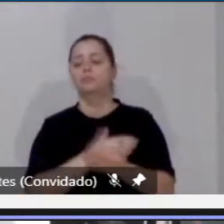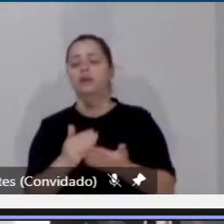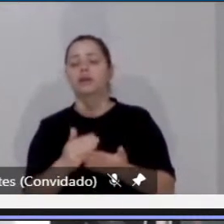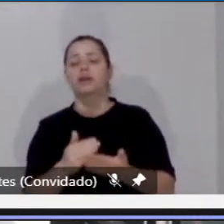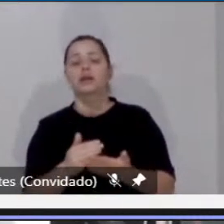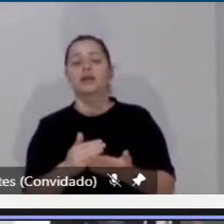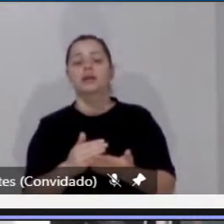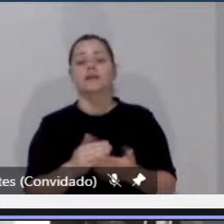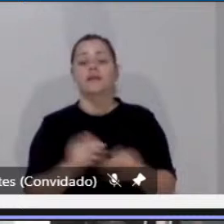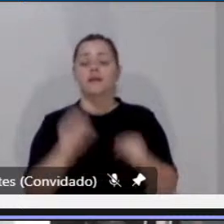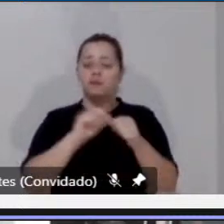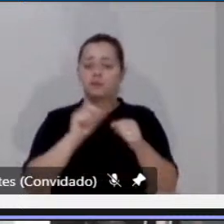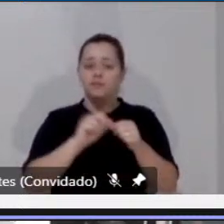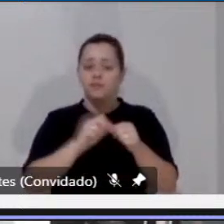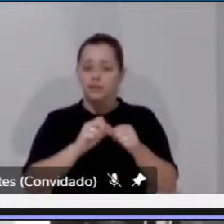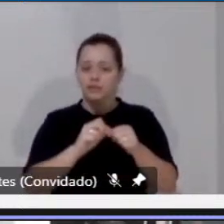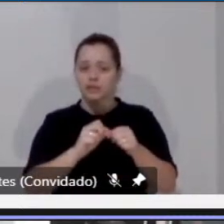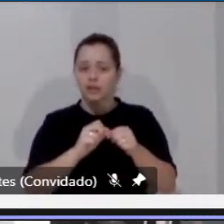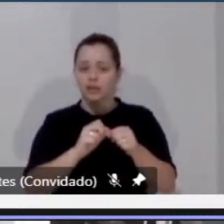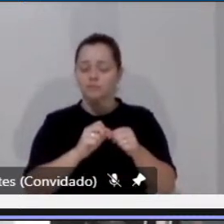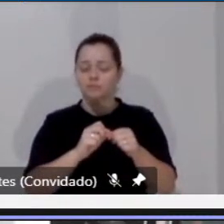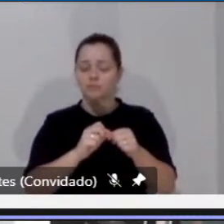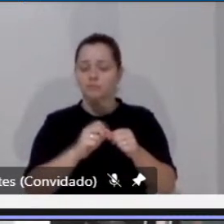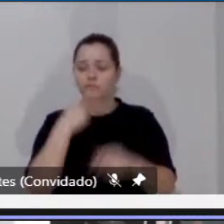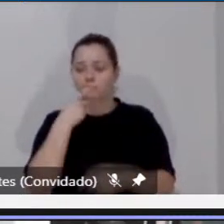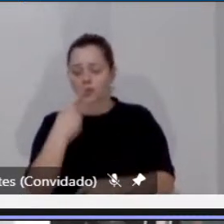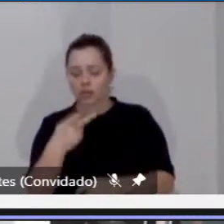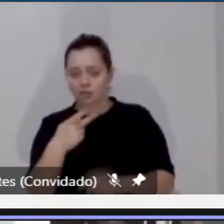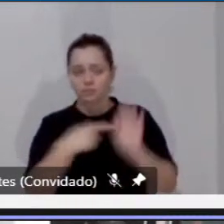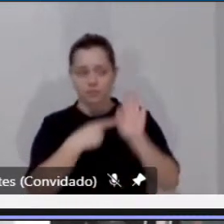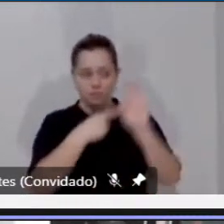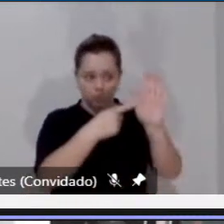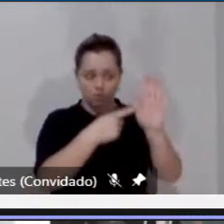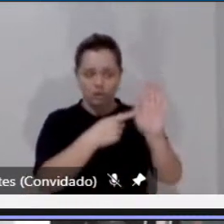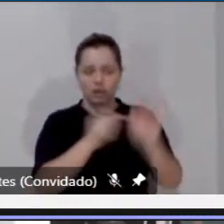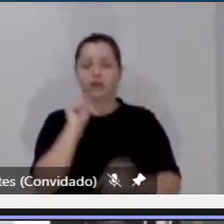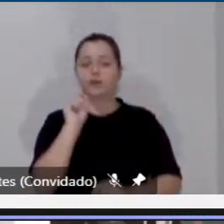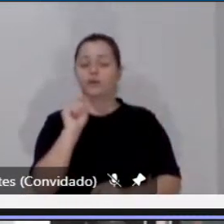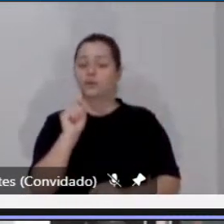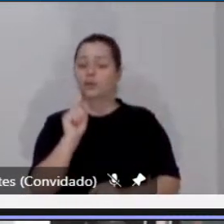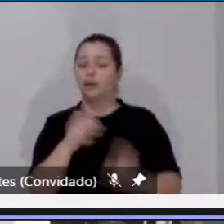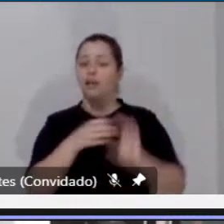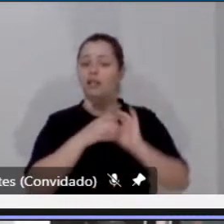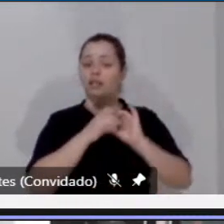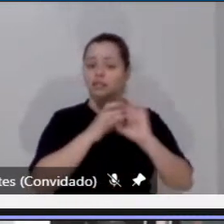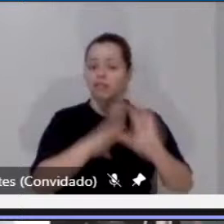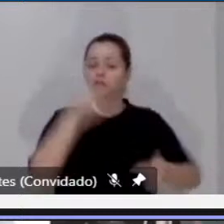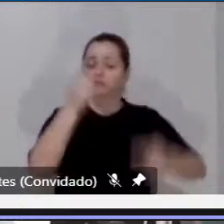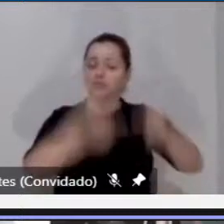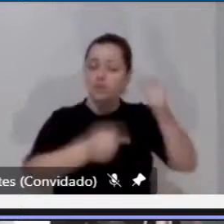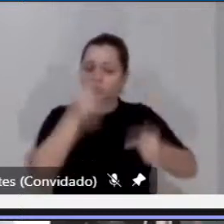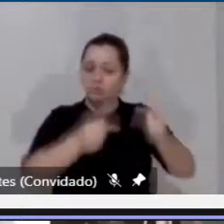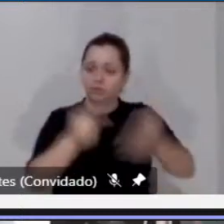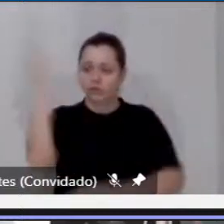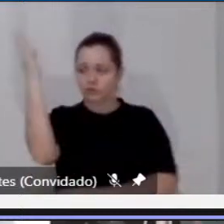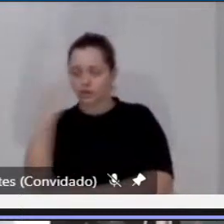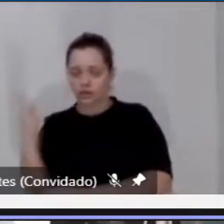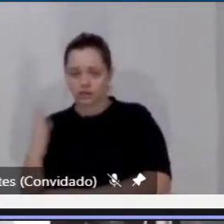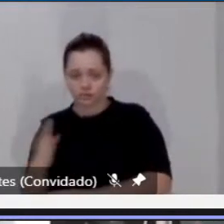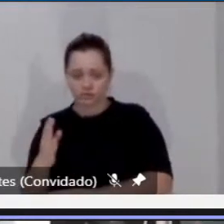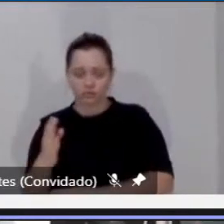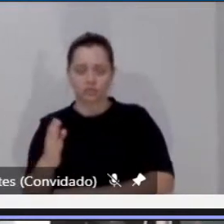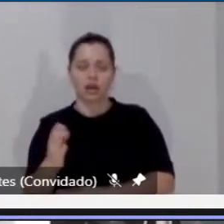vou fazer uma referência ao que estabelece a Política Nacional de Mobilidade